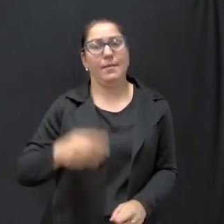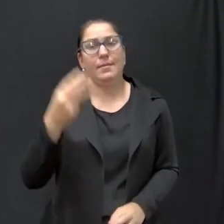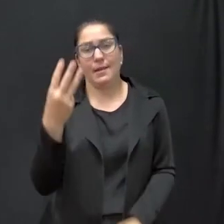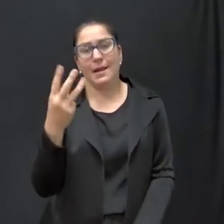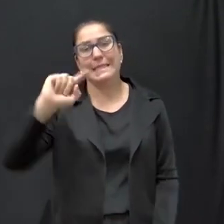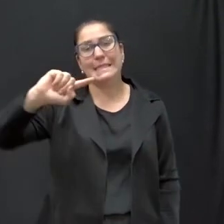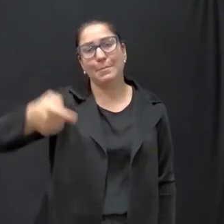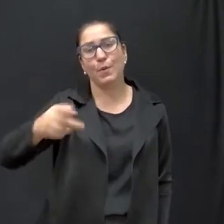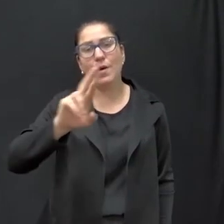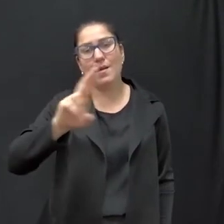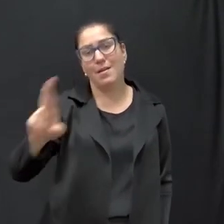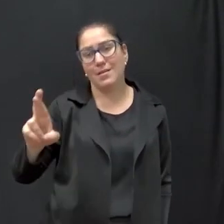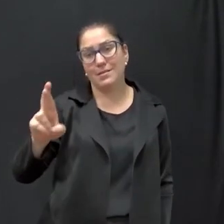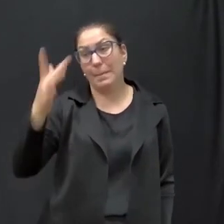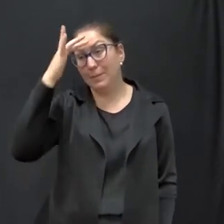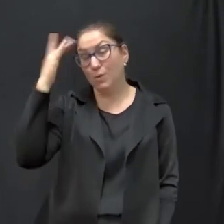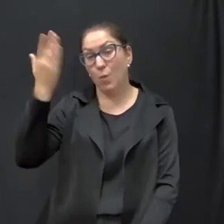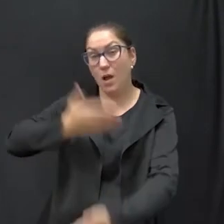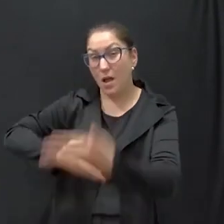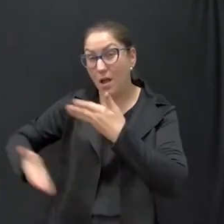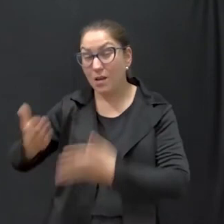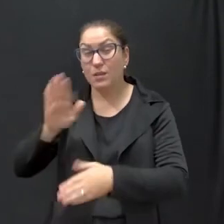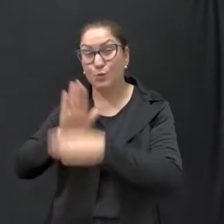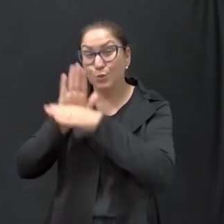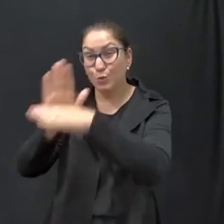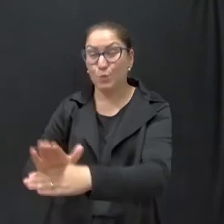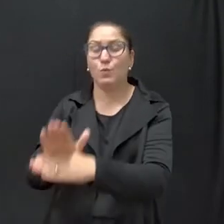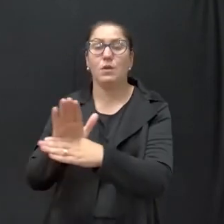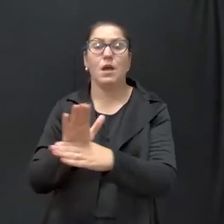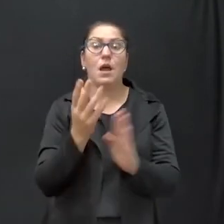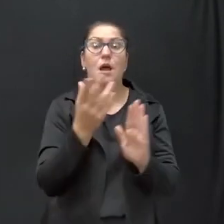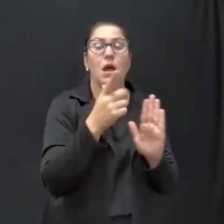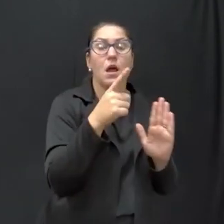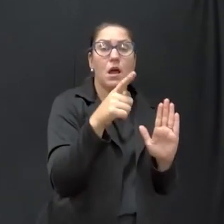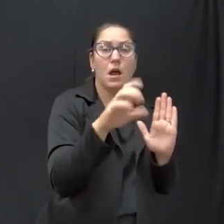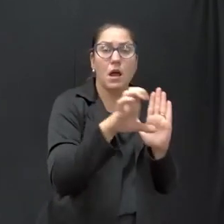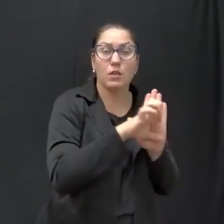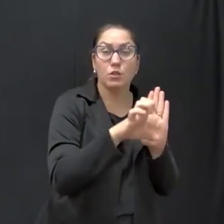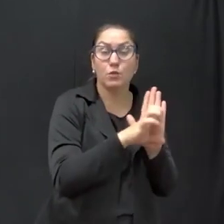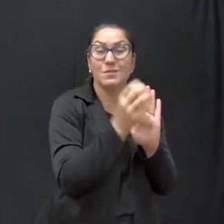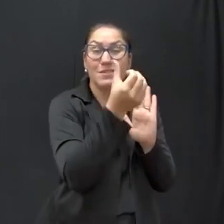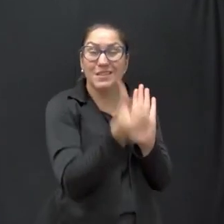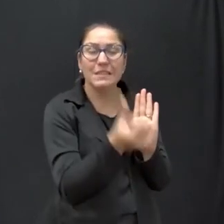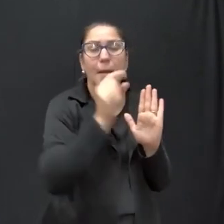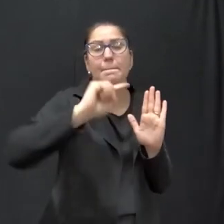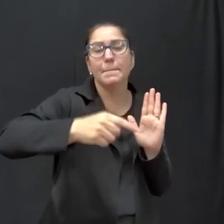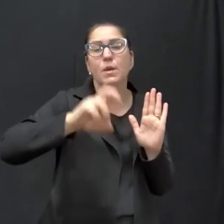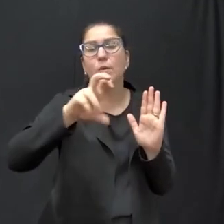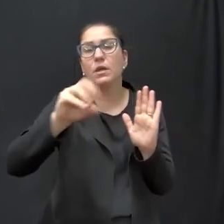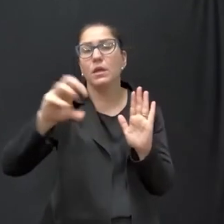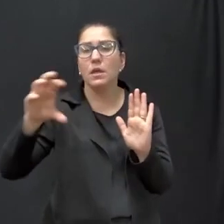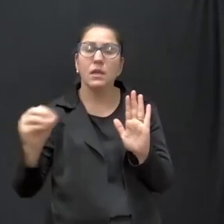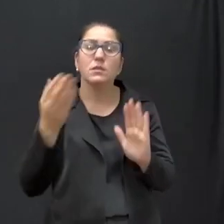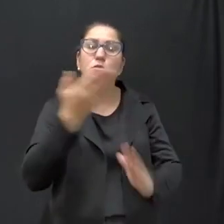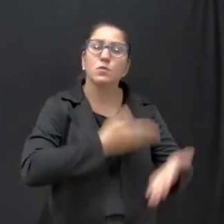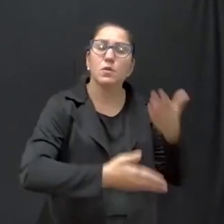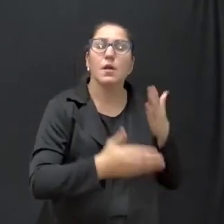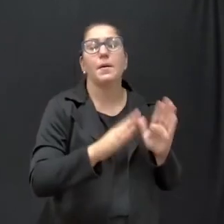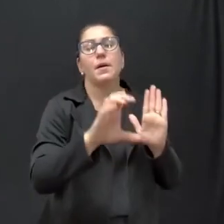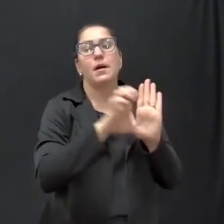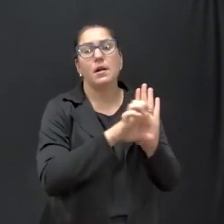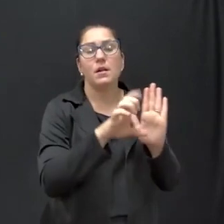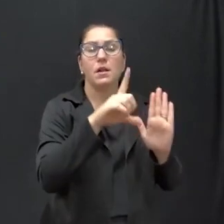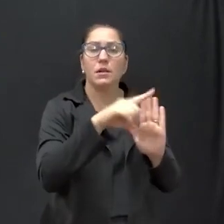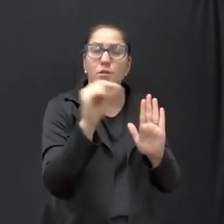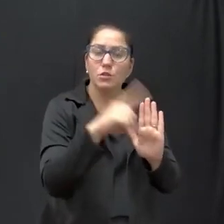$.000,00 para articuladores previstos no artigo 6º, R$.500,00 por mês para articuladores previstos no